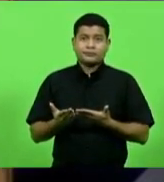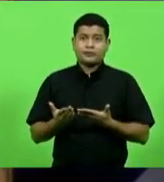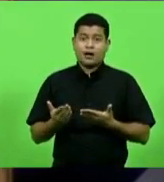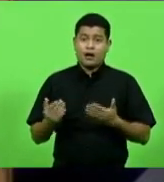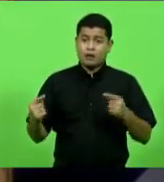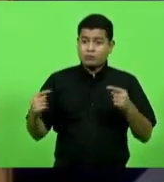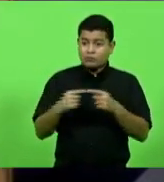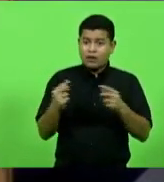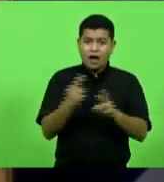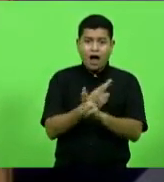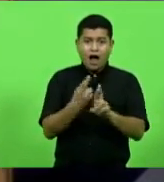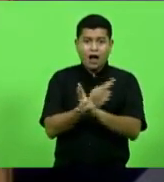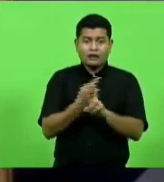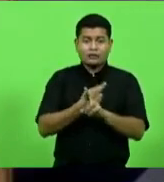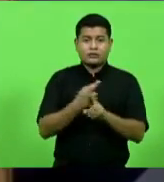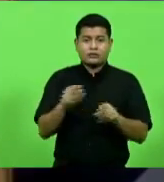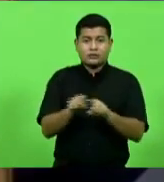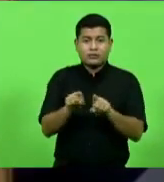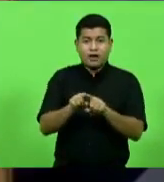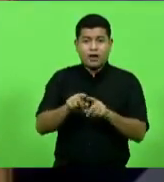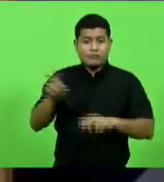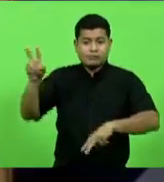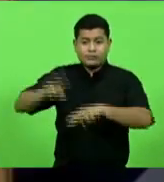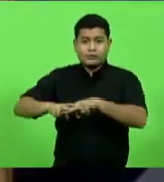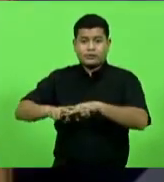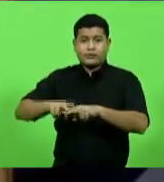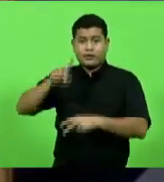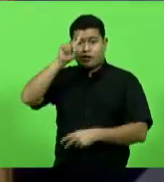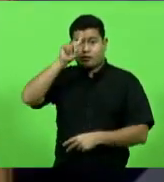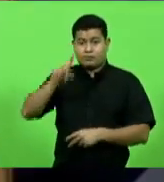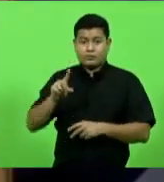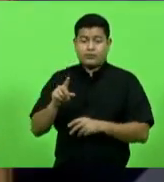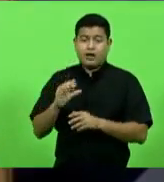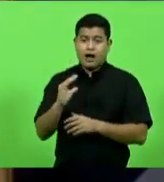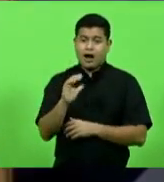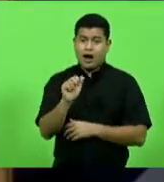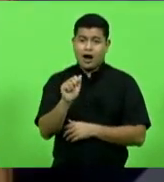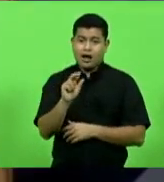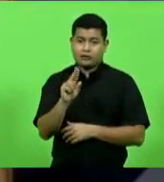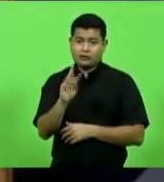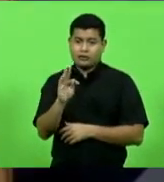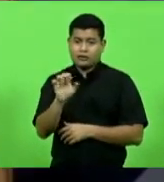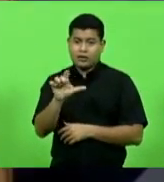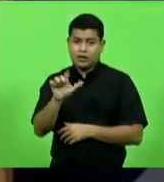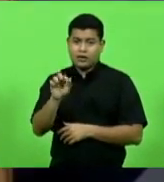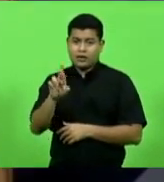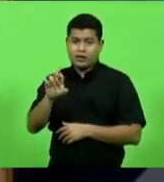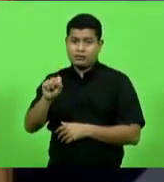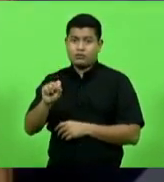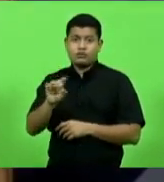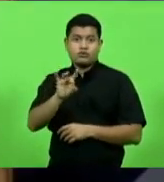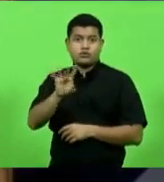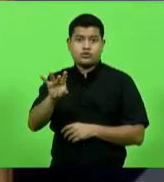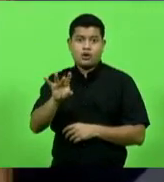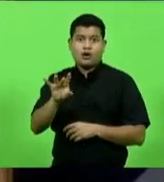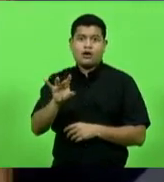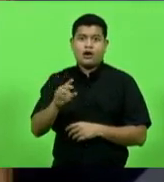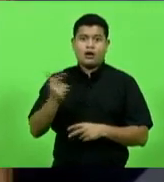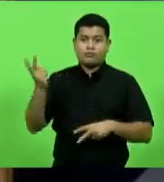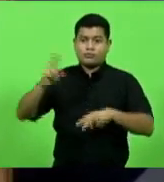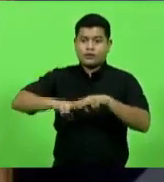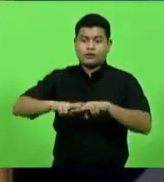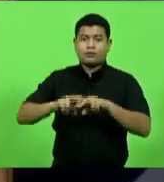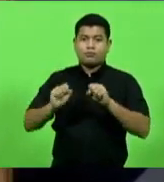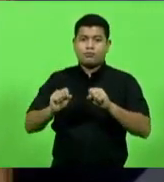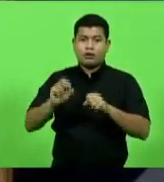hora decretada quanto às medidas cautelares, impõe-se ressaltar que apenas a prisão pode ser resolvida pela Casa Parlamentar,